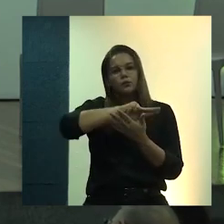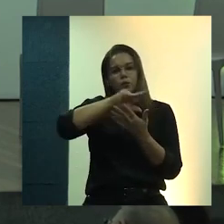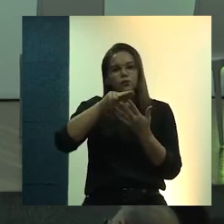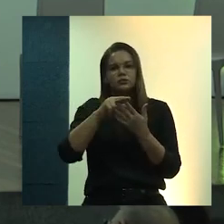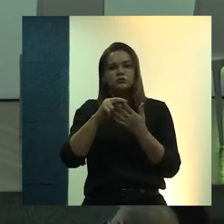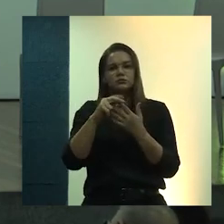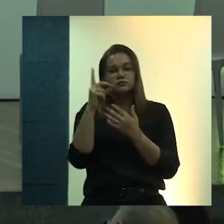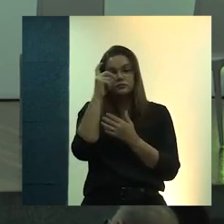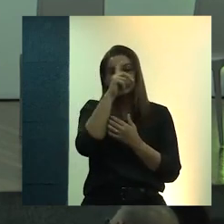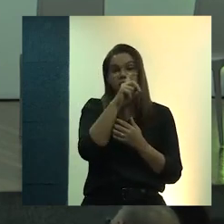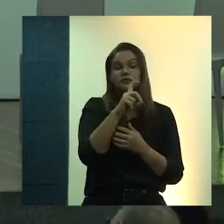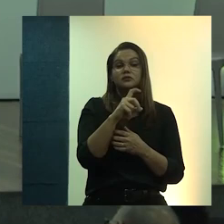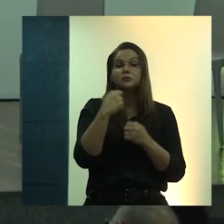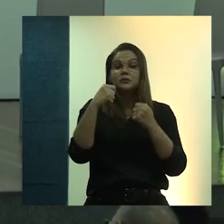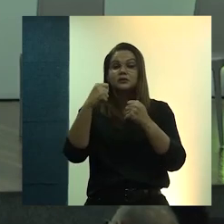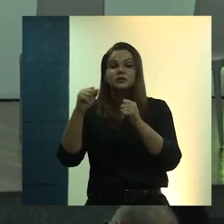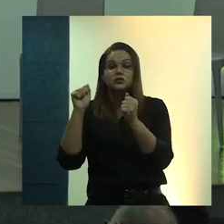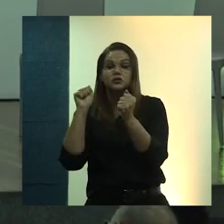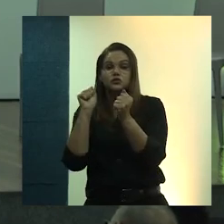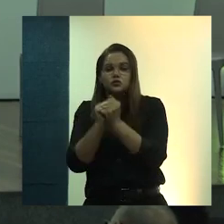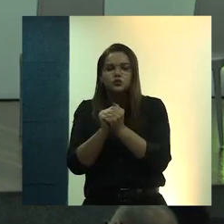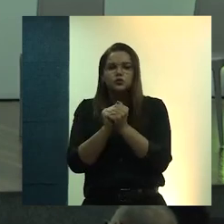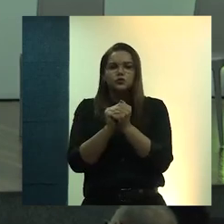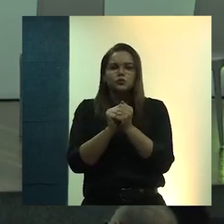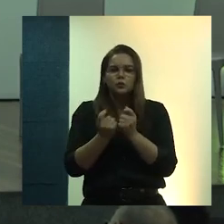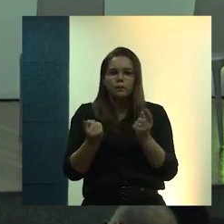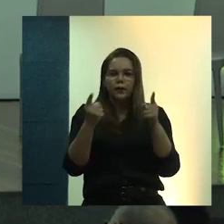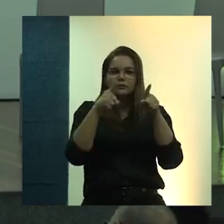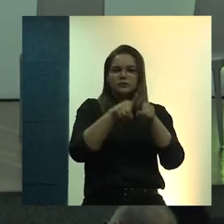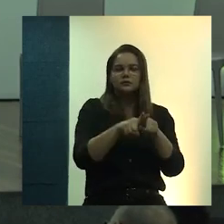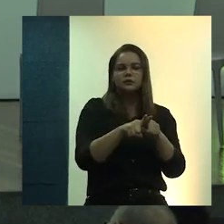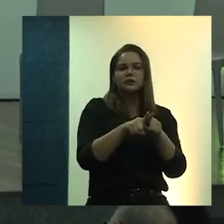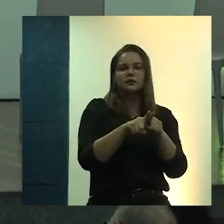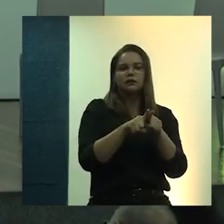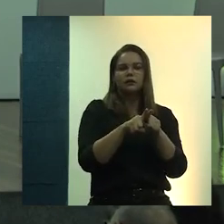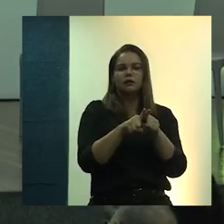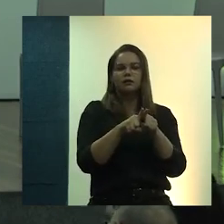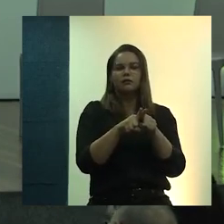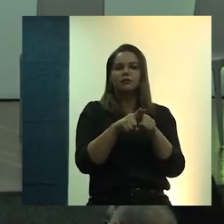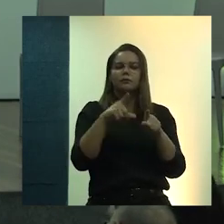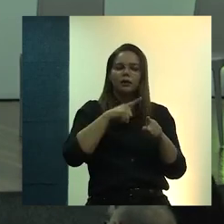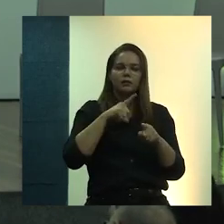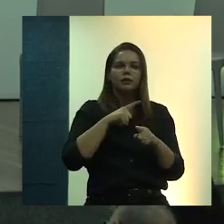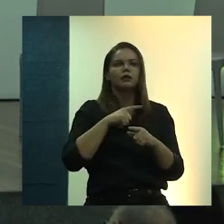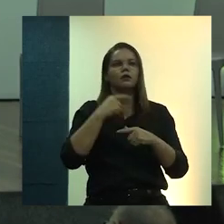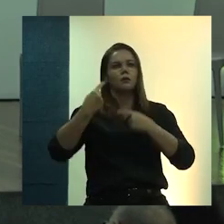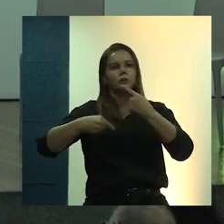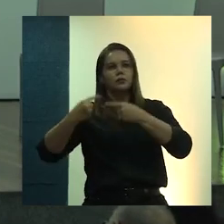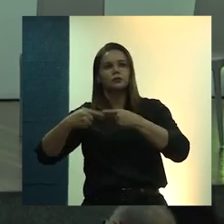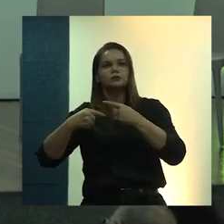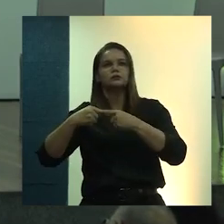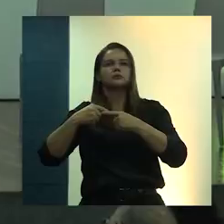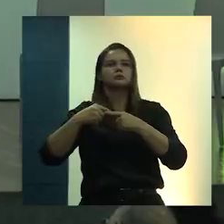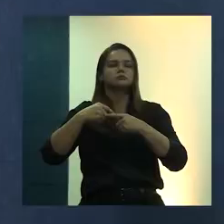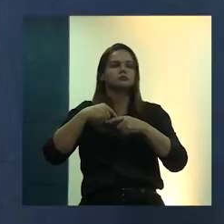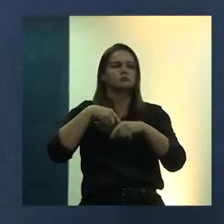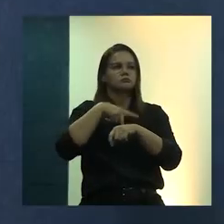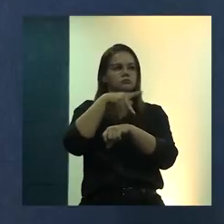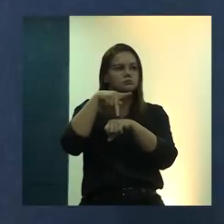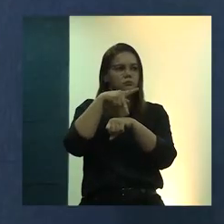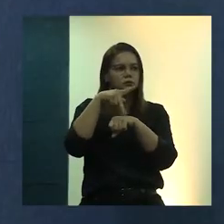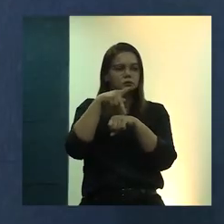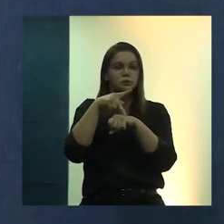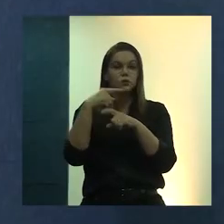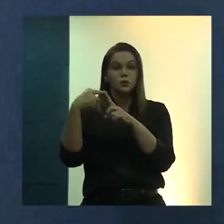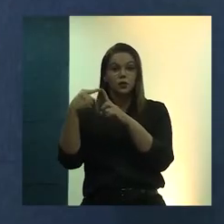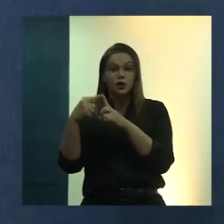Nós temos que estar juntos, tendo uma política nacional. Então, eu vou me centrar aqui mais nesse papel da universidade, enquanto ensino, pesquisa